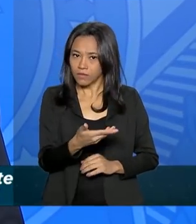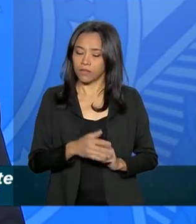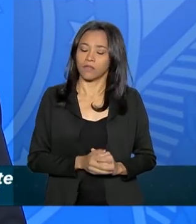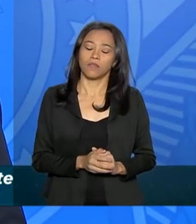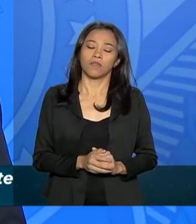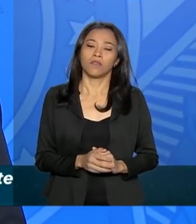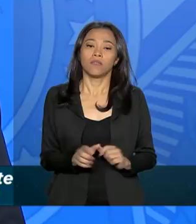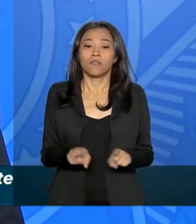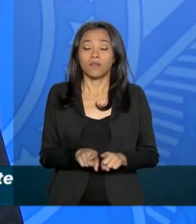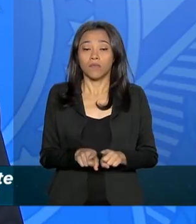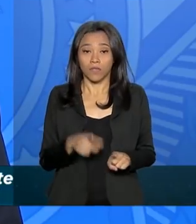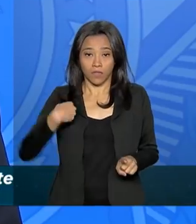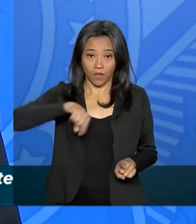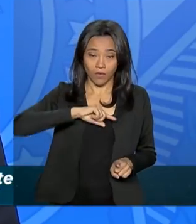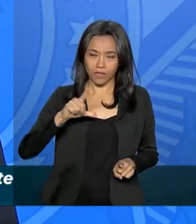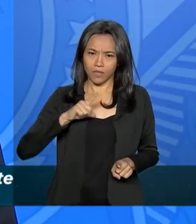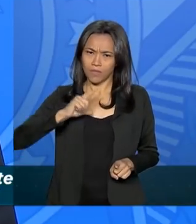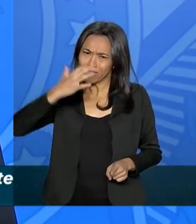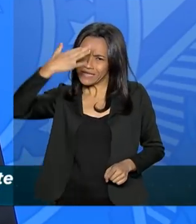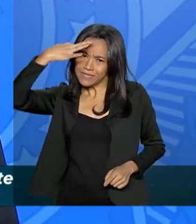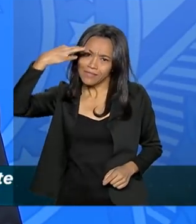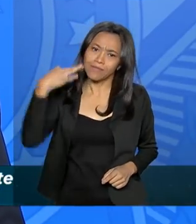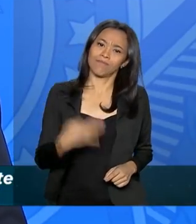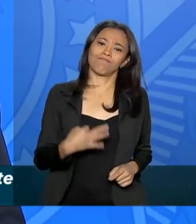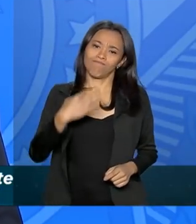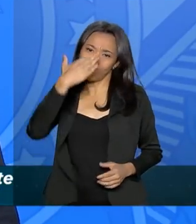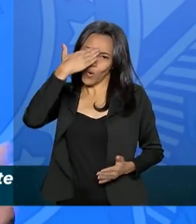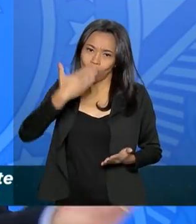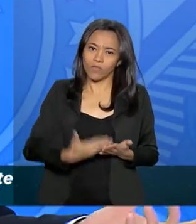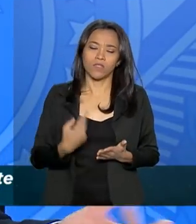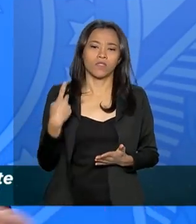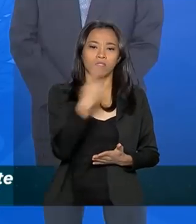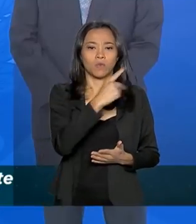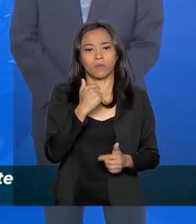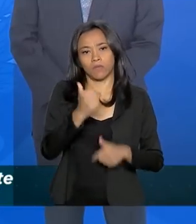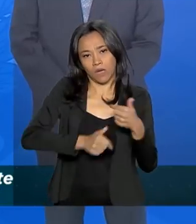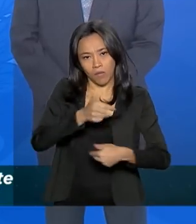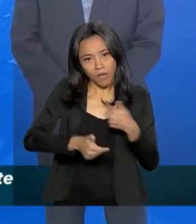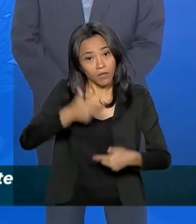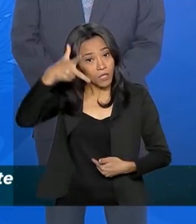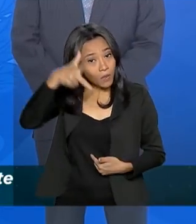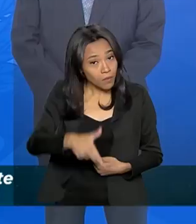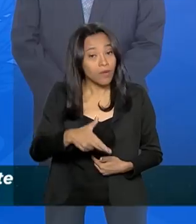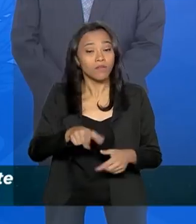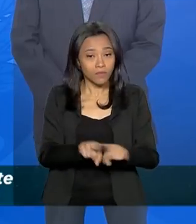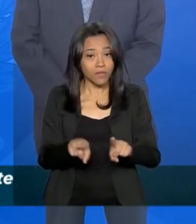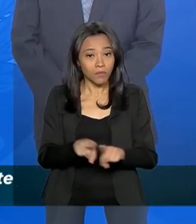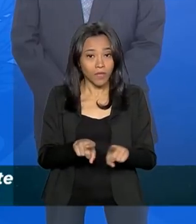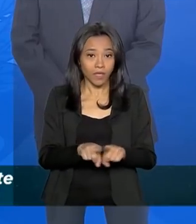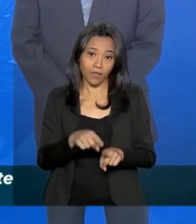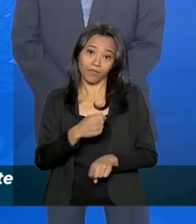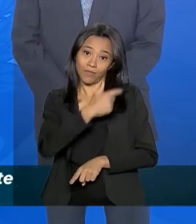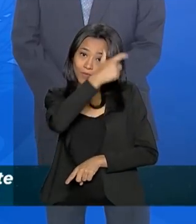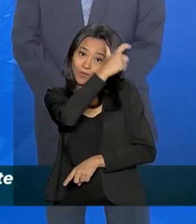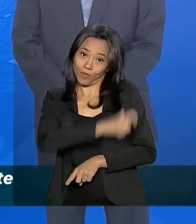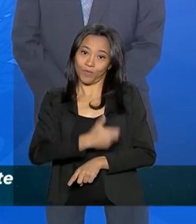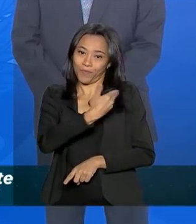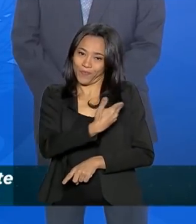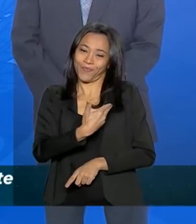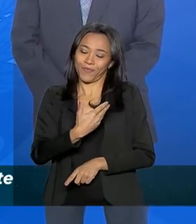mais do que isso, nós temos plena confiança no trabalho dele, como tínhamos aqui no Floriano Peixoto também.